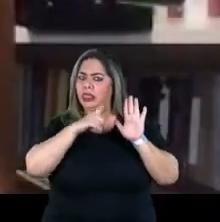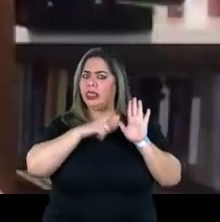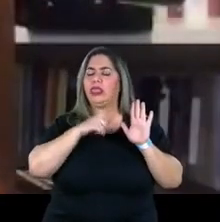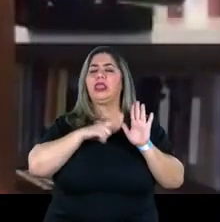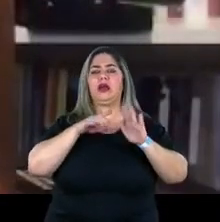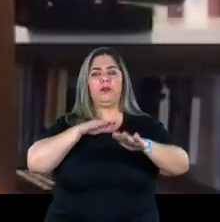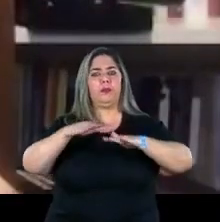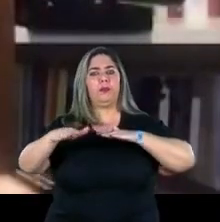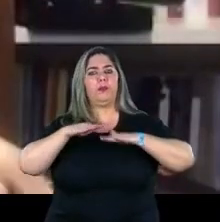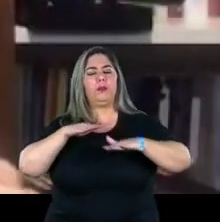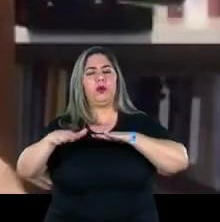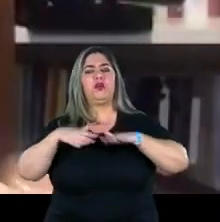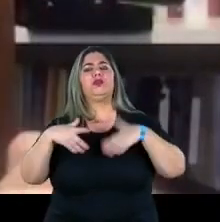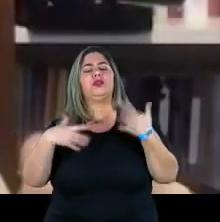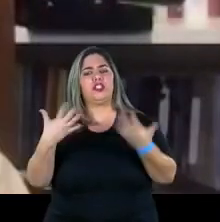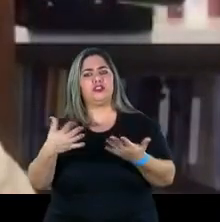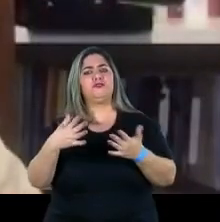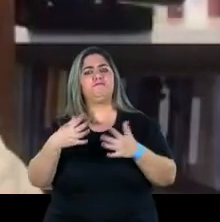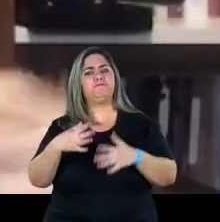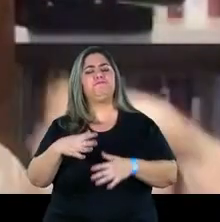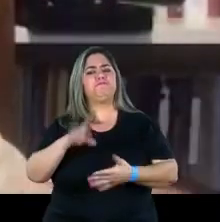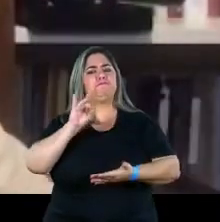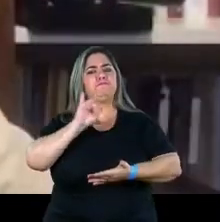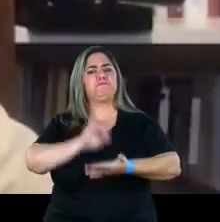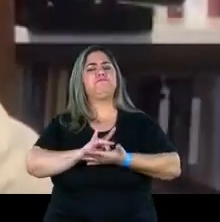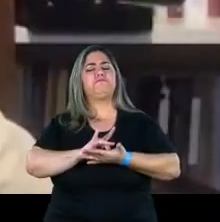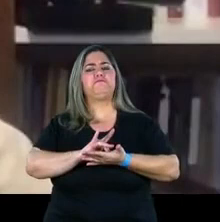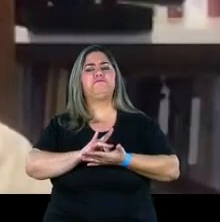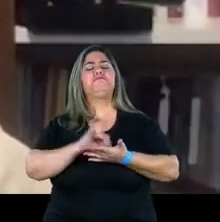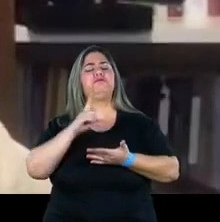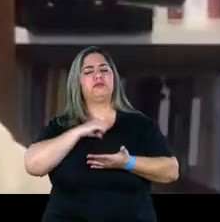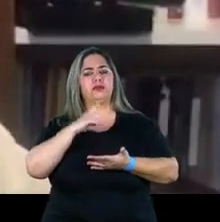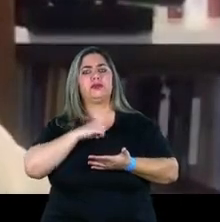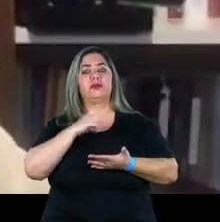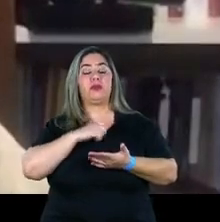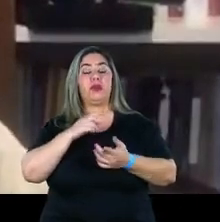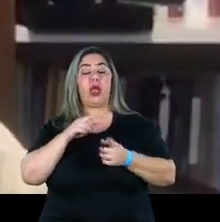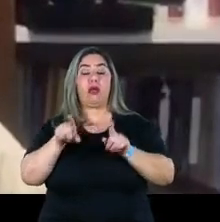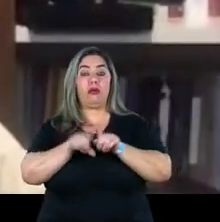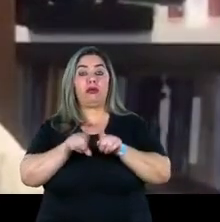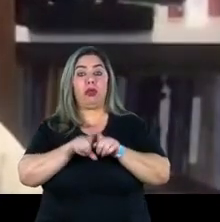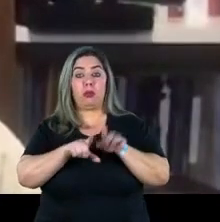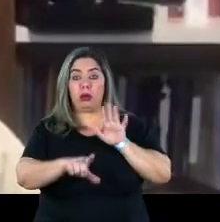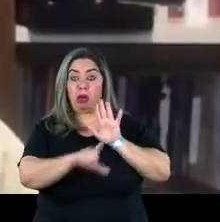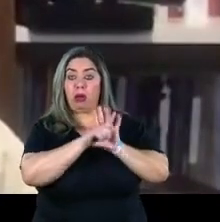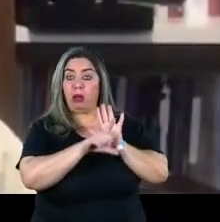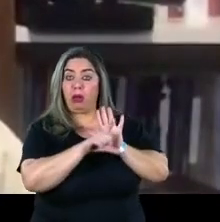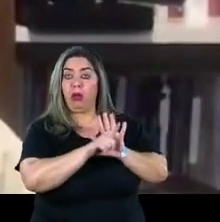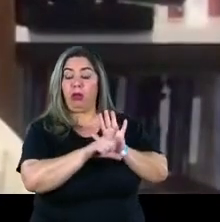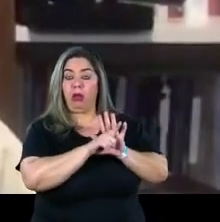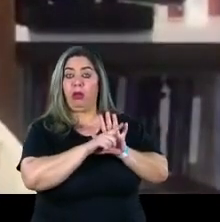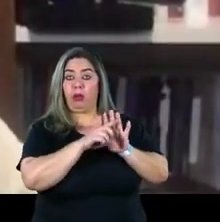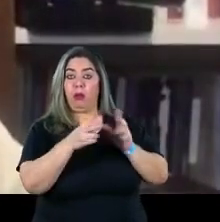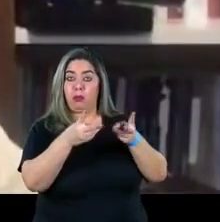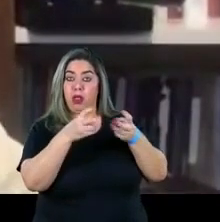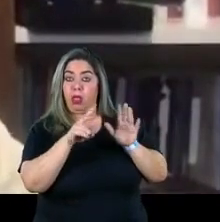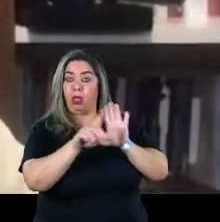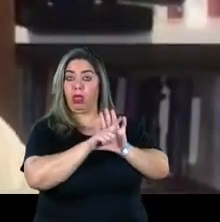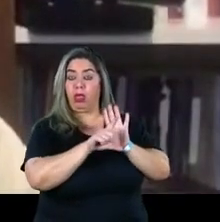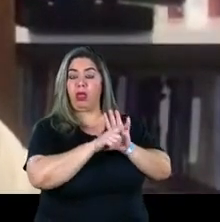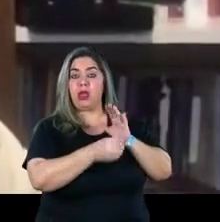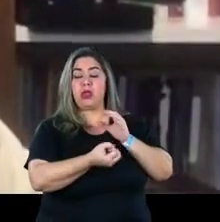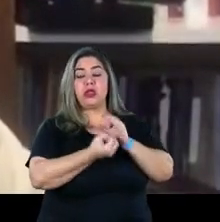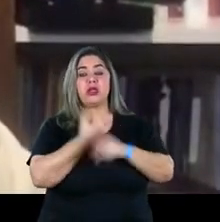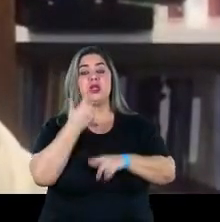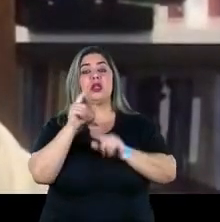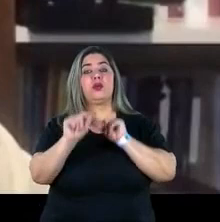ação realmente que foi exemplar em todos os sentidos, inclusive do ponto de vista legal. Nós criamos